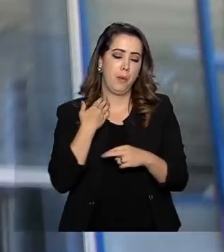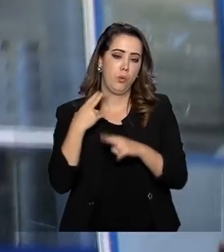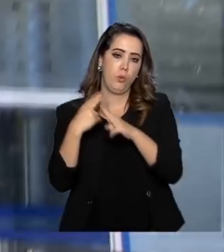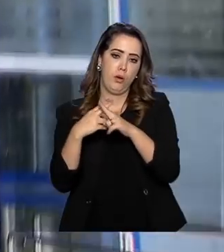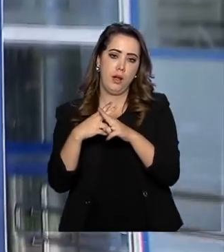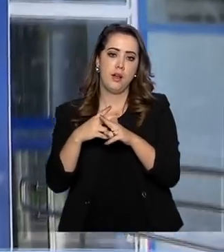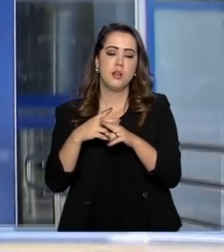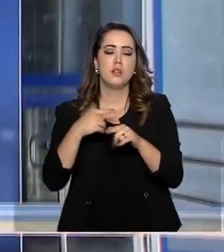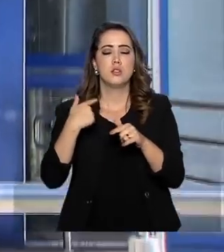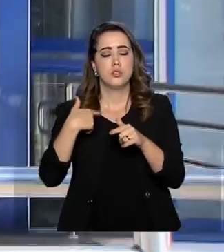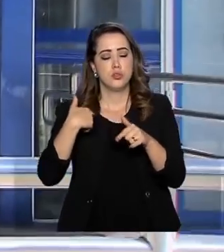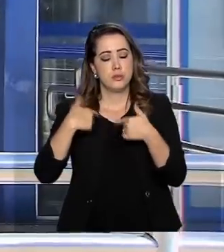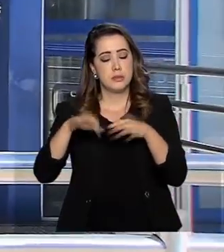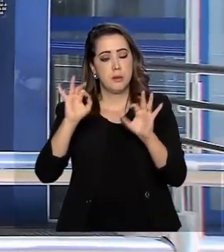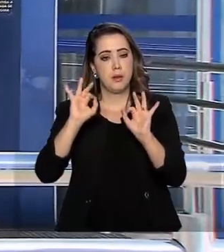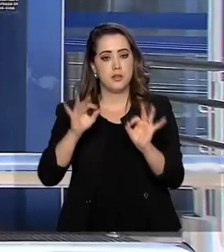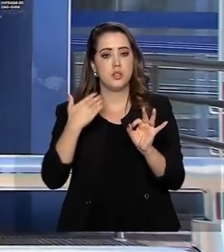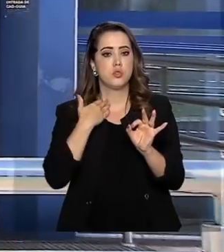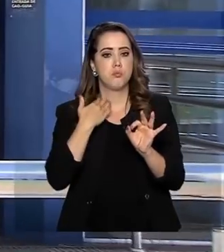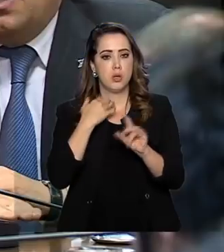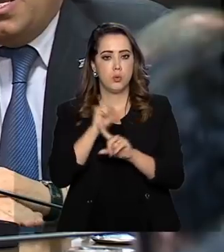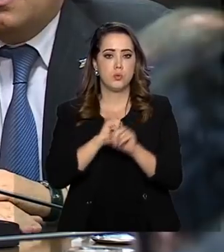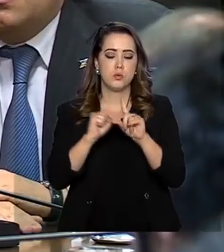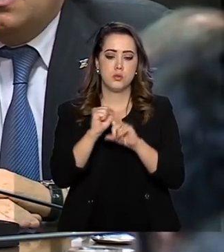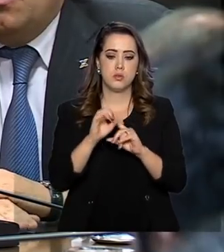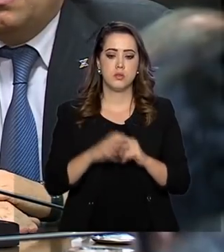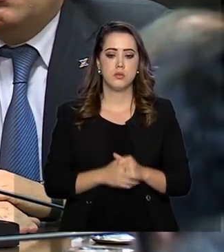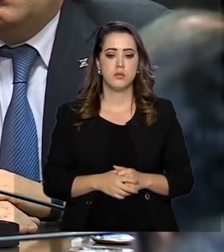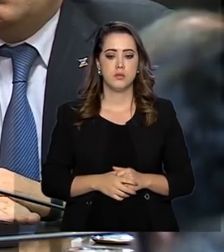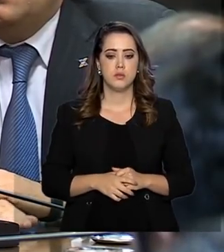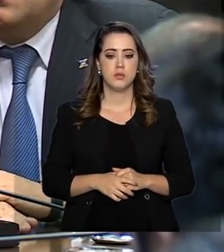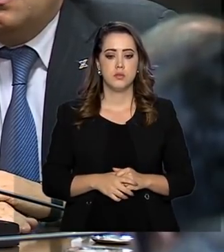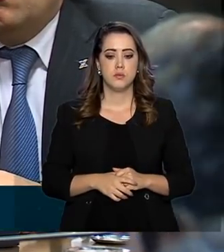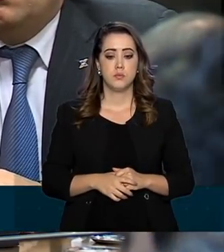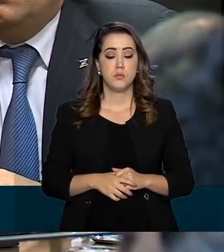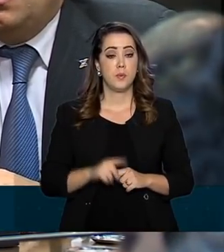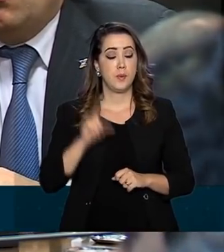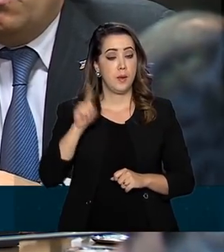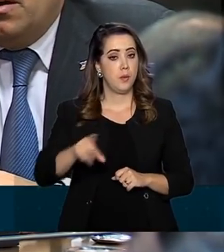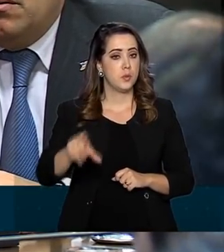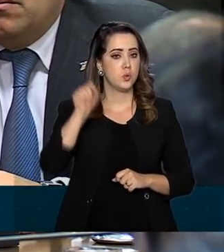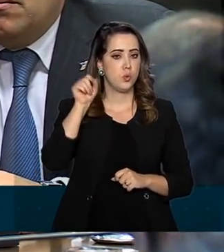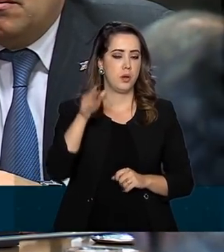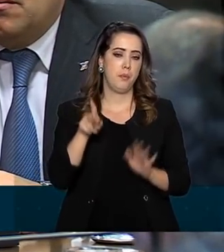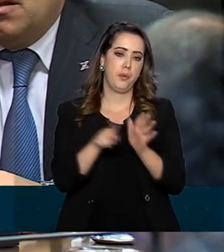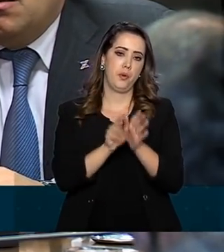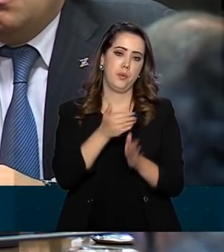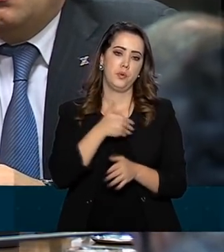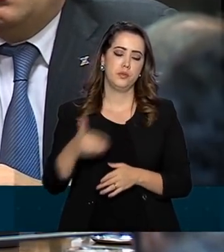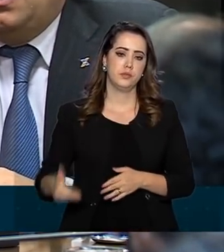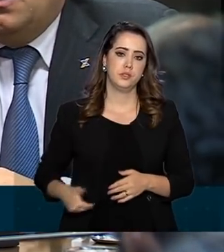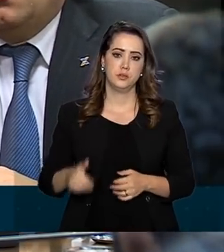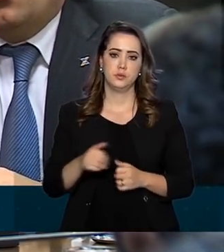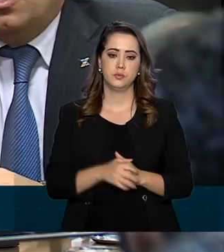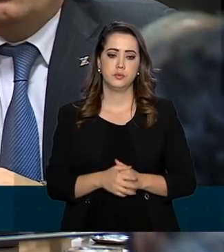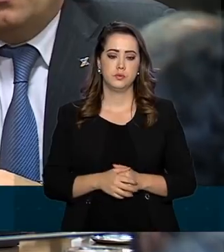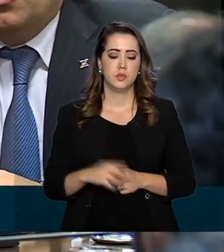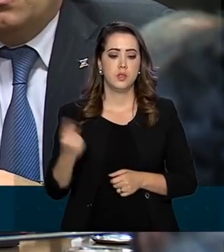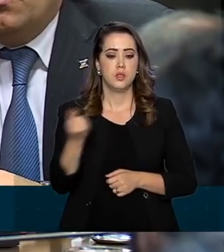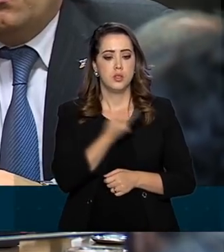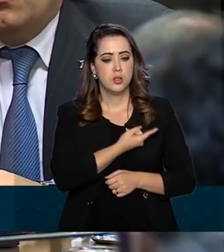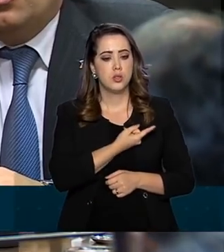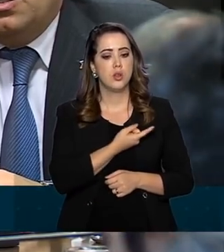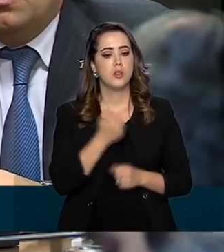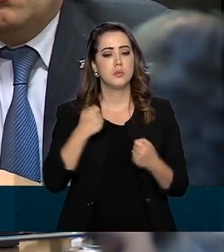cumpra a função de banco social. Essa é uma decisão de governo que nós